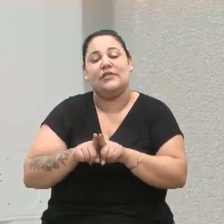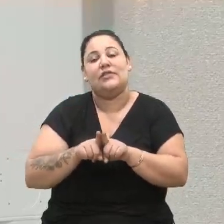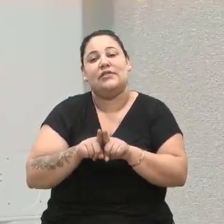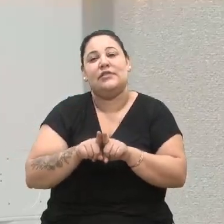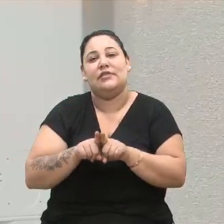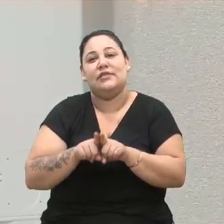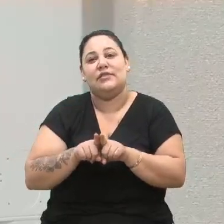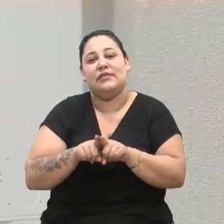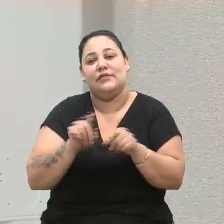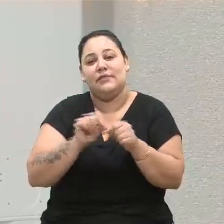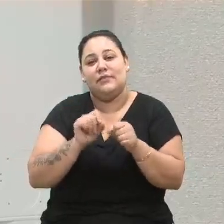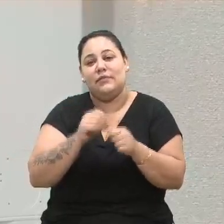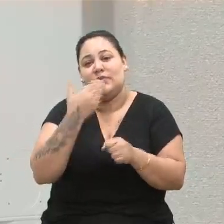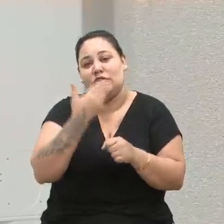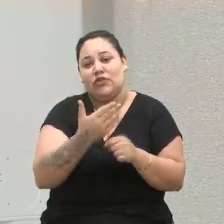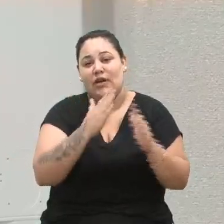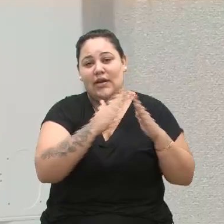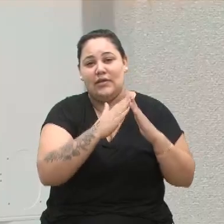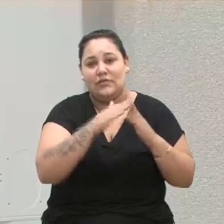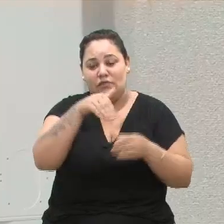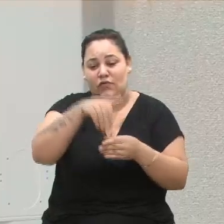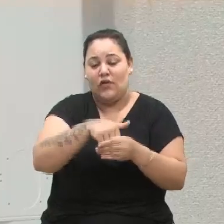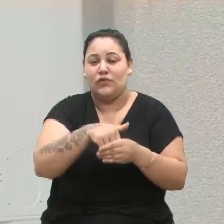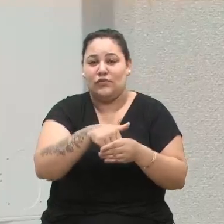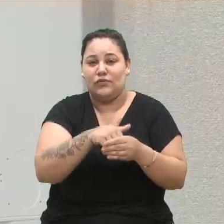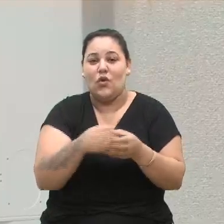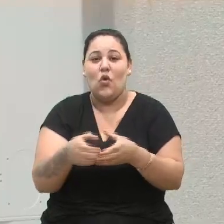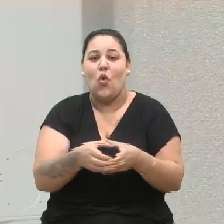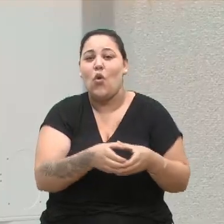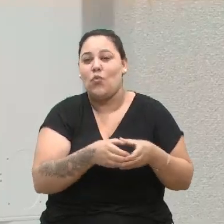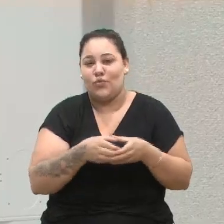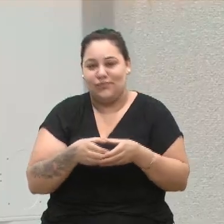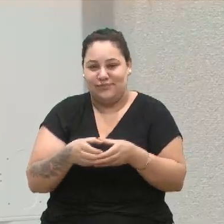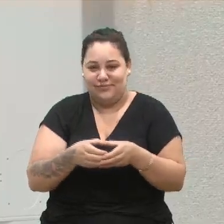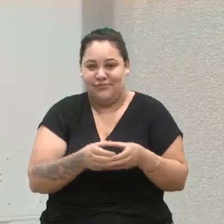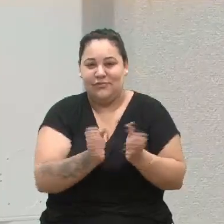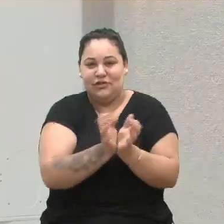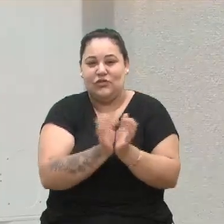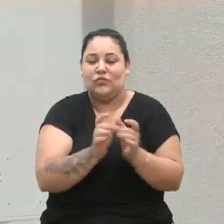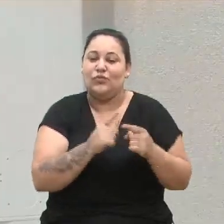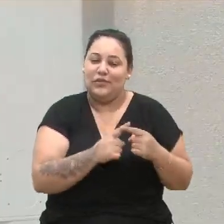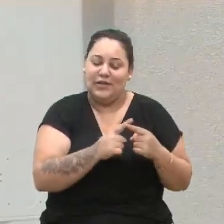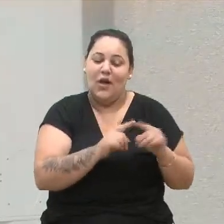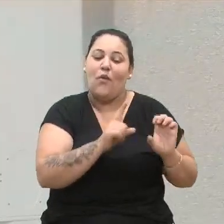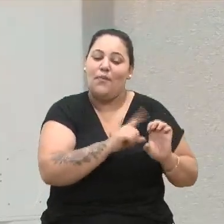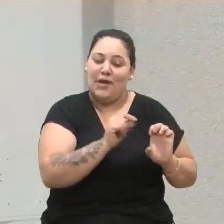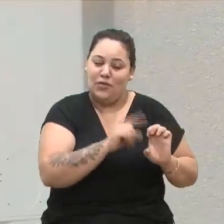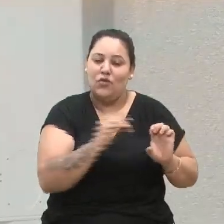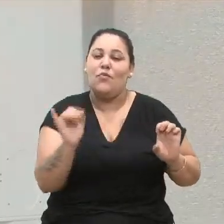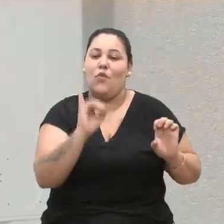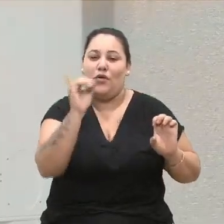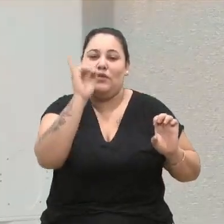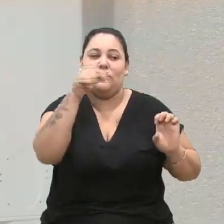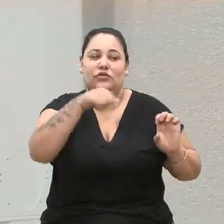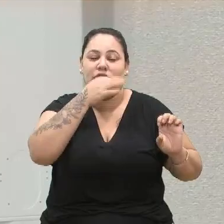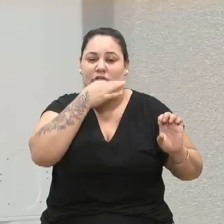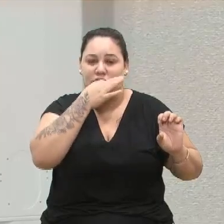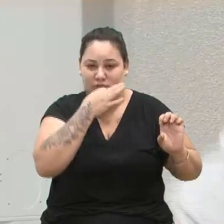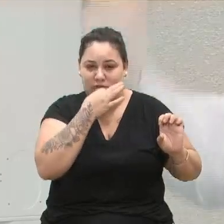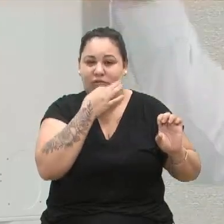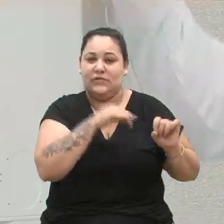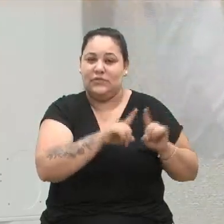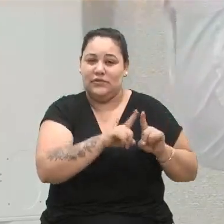um voto coletivo, porque ele foi um grande empresário de renome, é um grande empresário, uma grande pessoa.